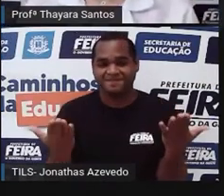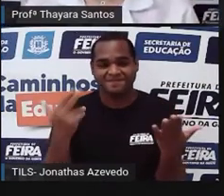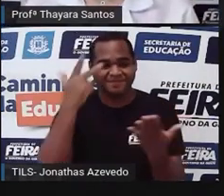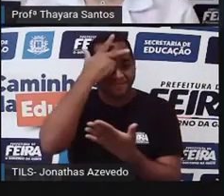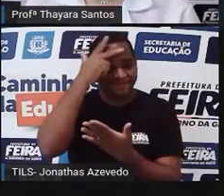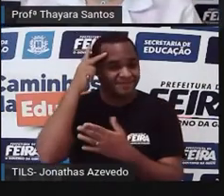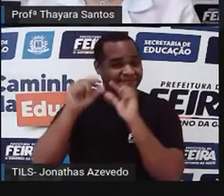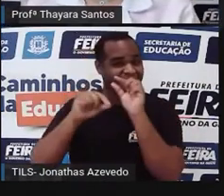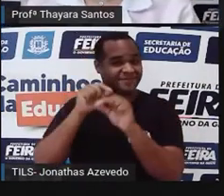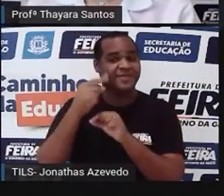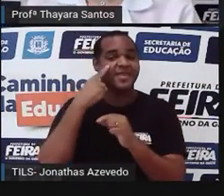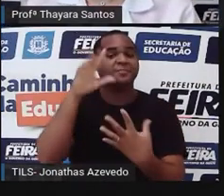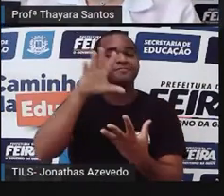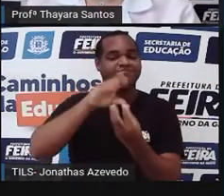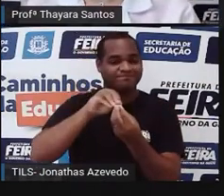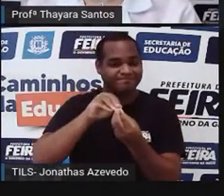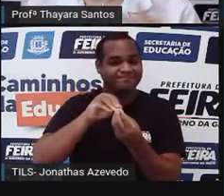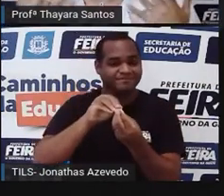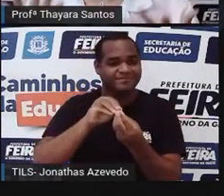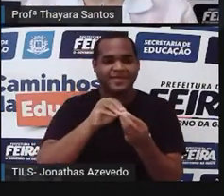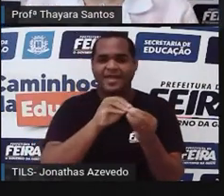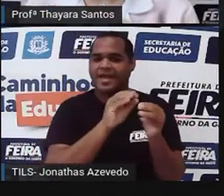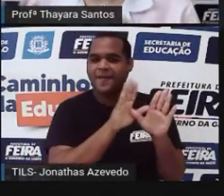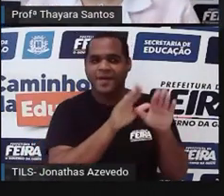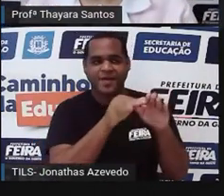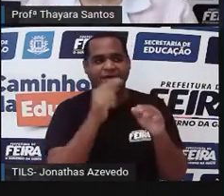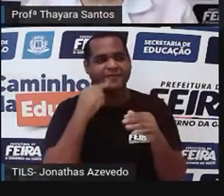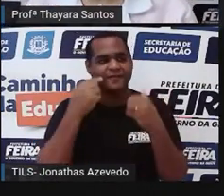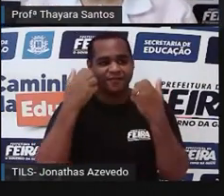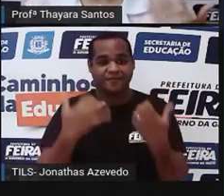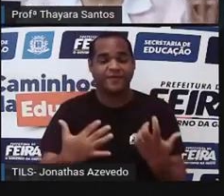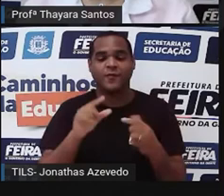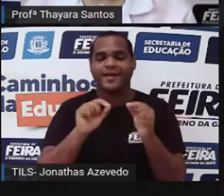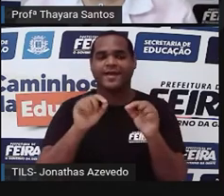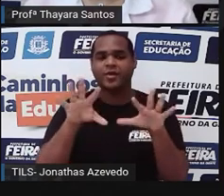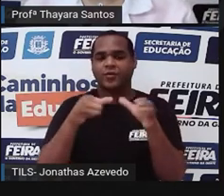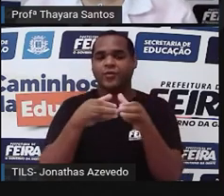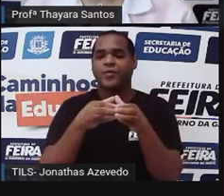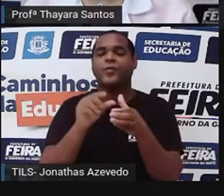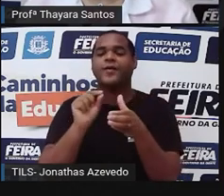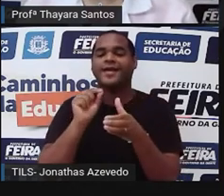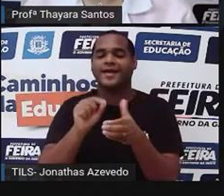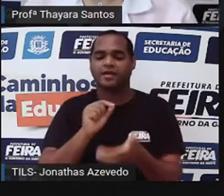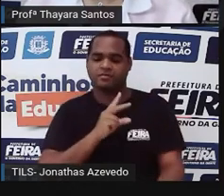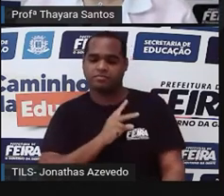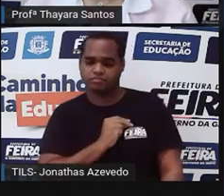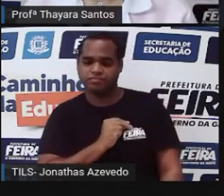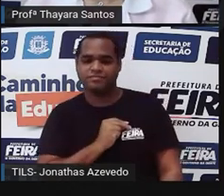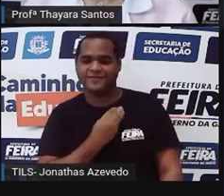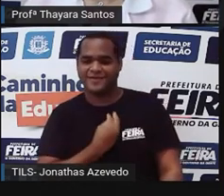a já teve o nosso resuminho sobre as aves. Agora vamos falar sobre o próximo grupo, que é o grupo dos mamíferos.